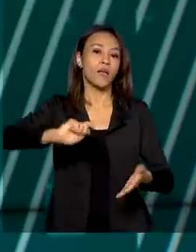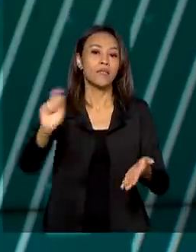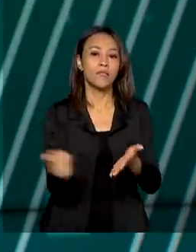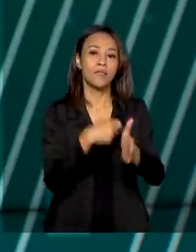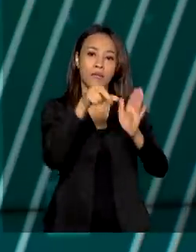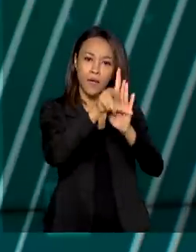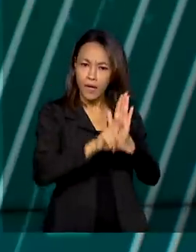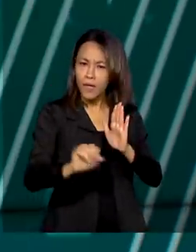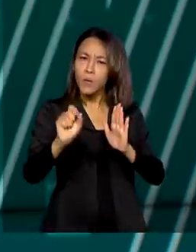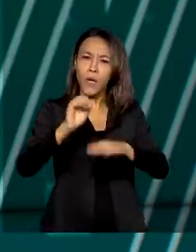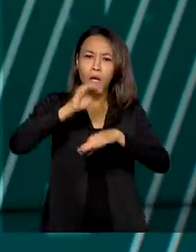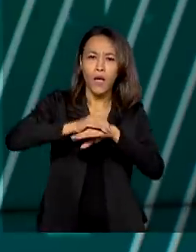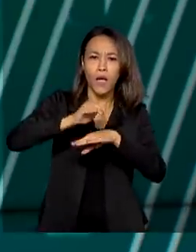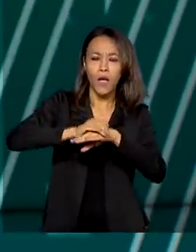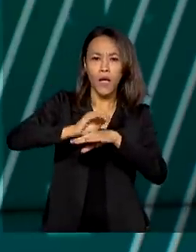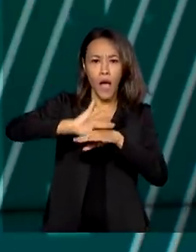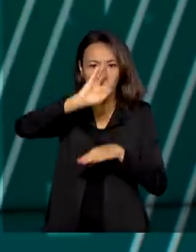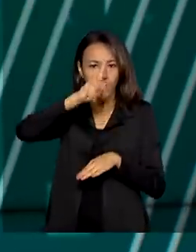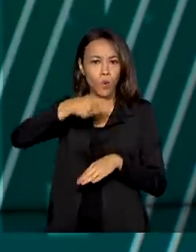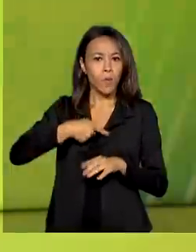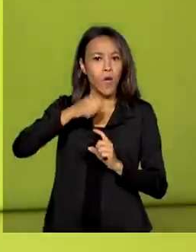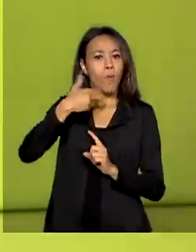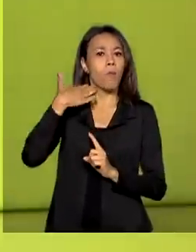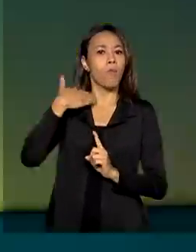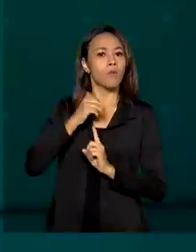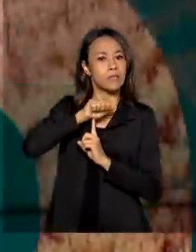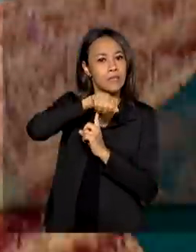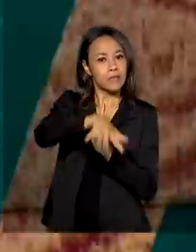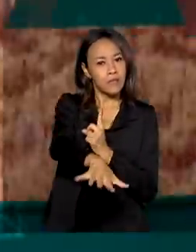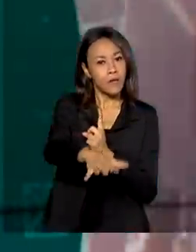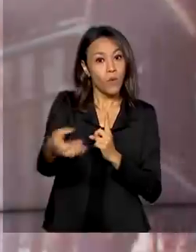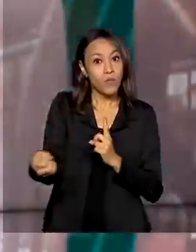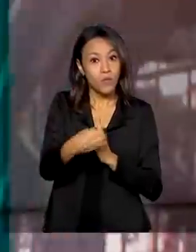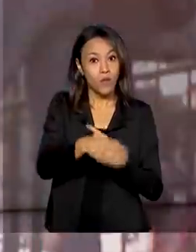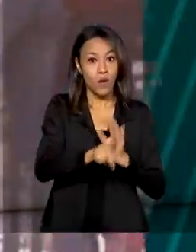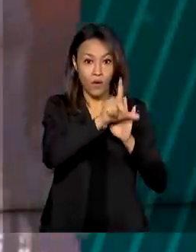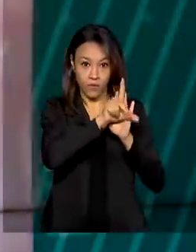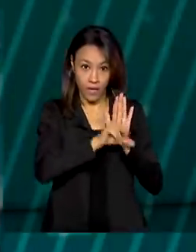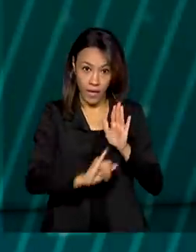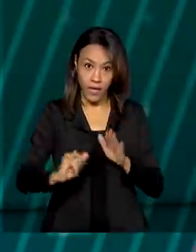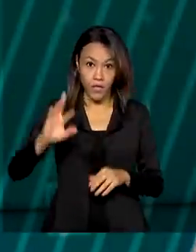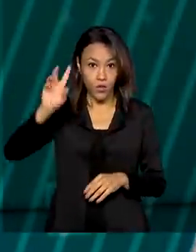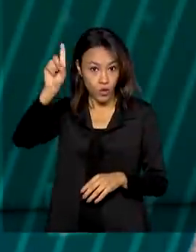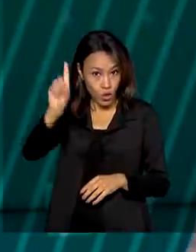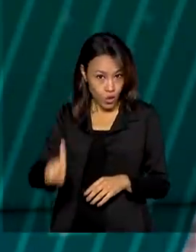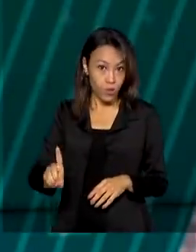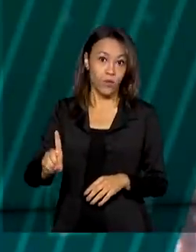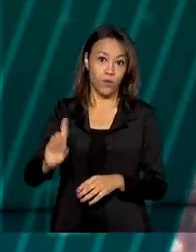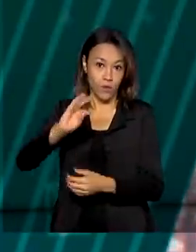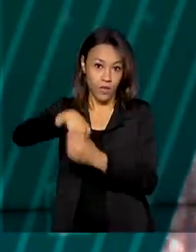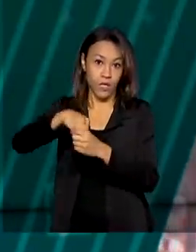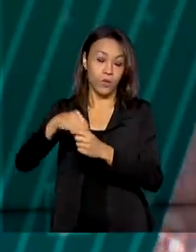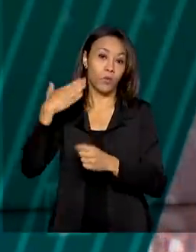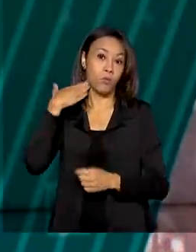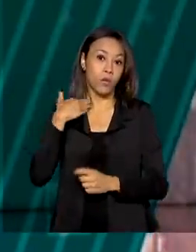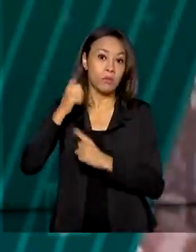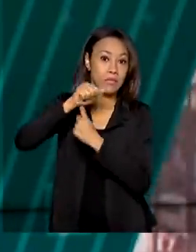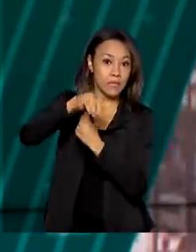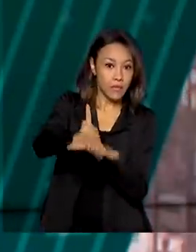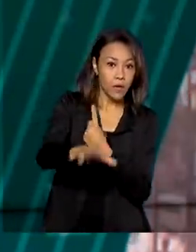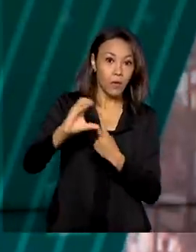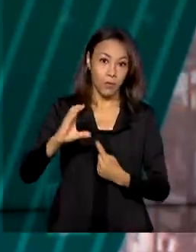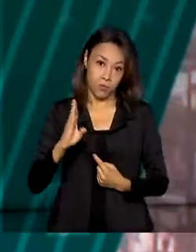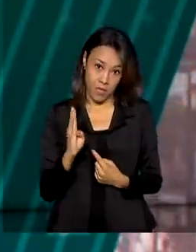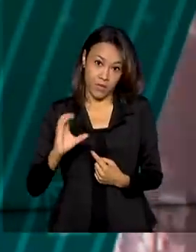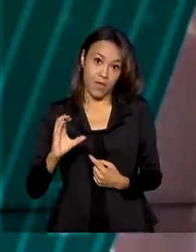autonomia ao Banco Central. Com a nova legislação, os mandatos dos diretores do Banco Central não vão mais coincidir